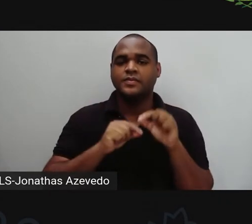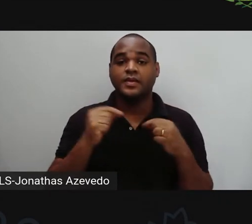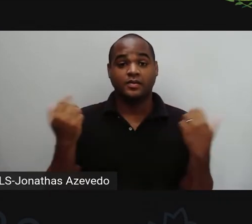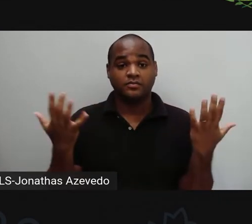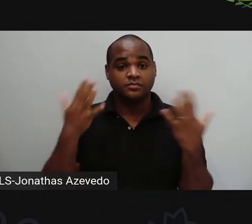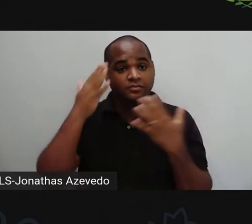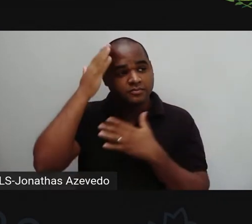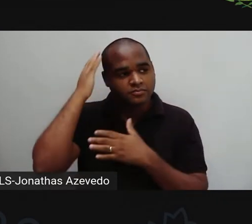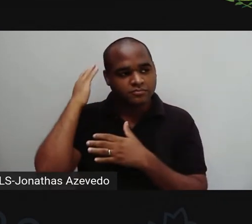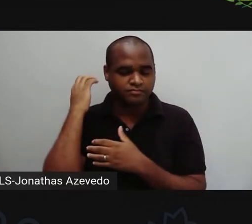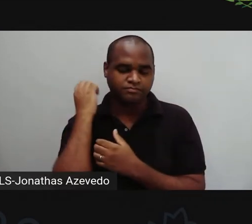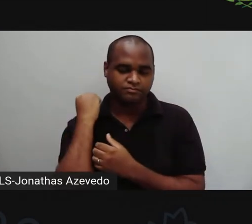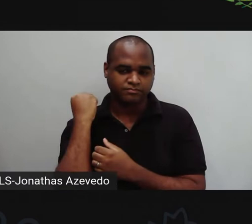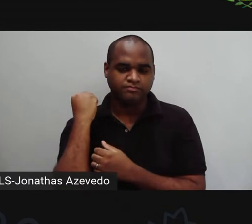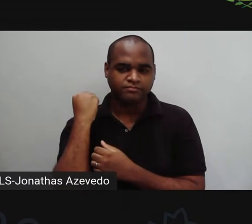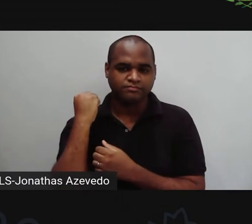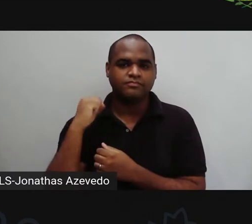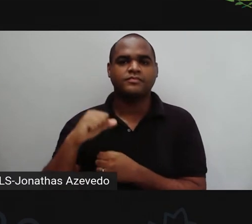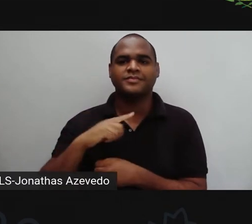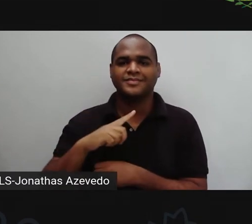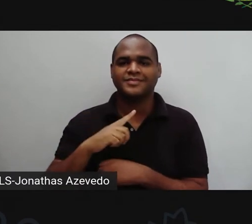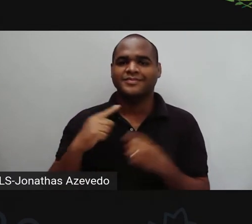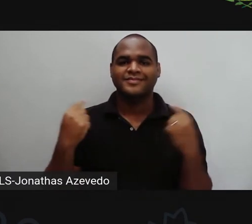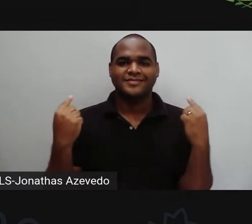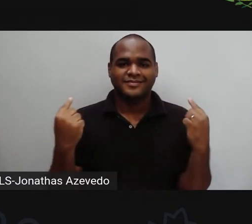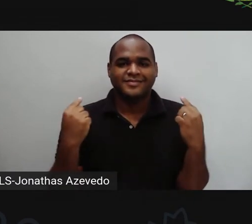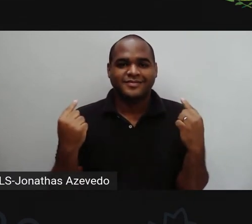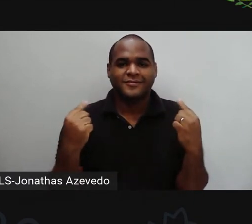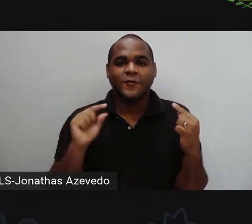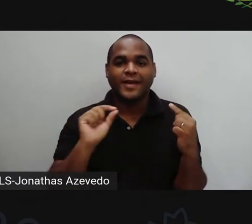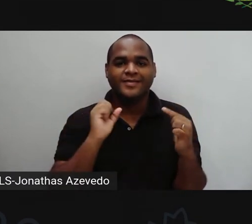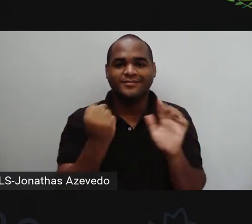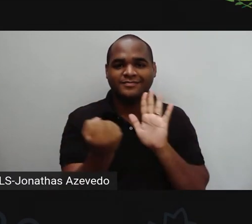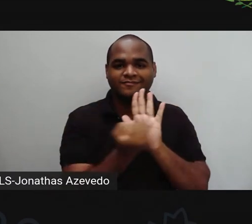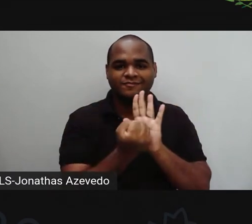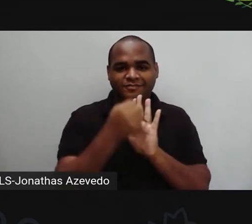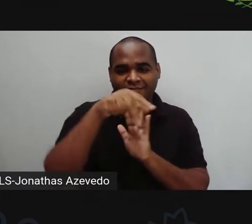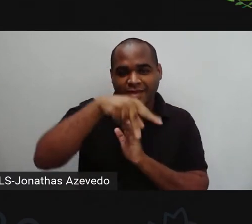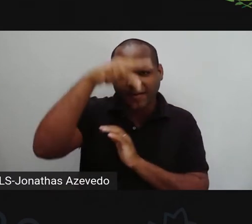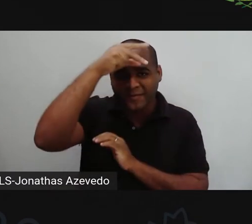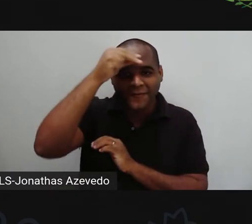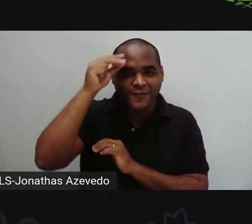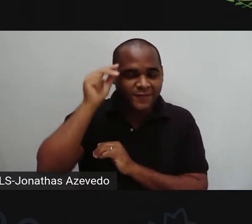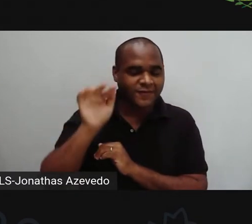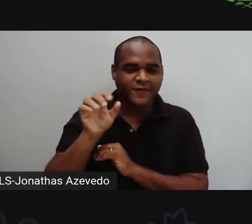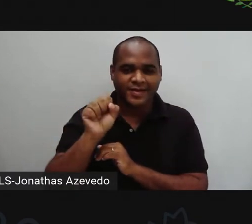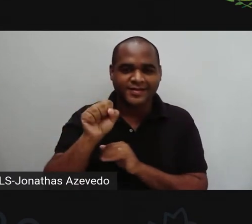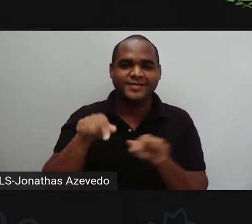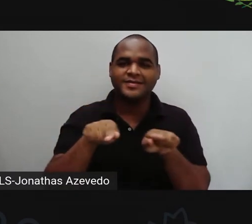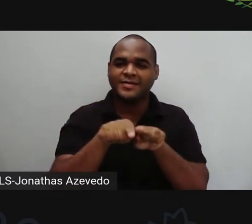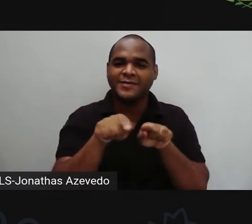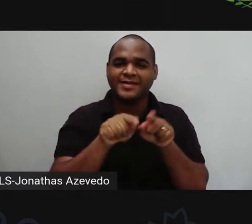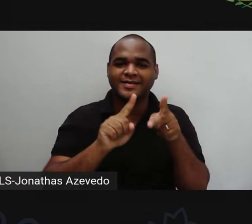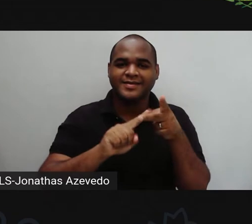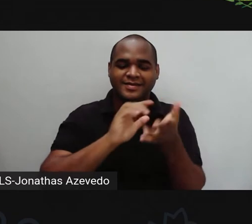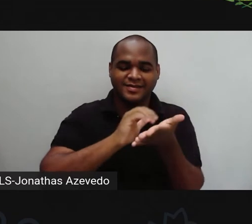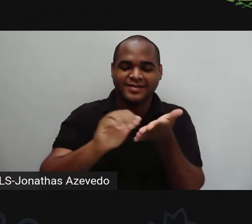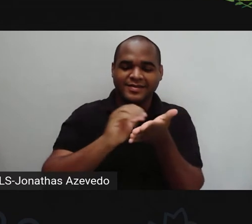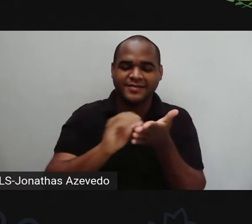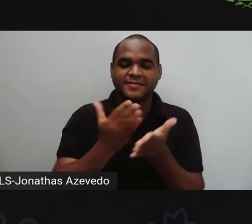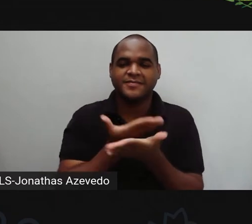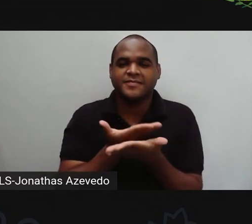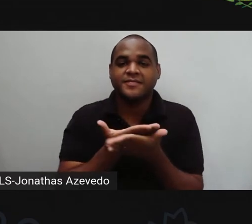parcialmente presos. Aqui atrás de mim tem a logo da Prefeitura Municipal de Feira de Santana e da Secretaria Municipal de Educação.